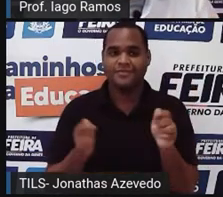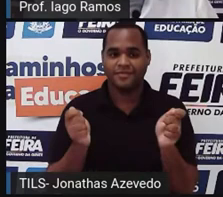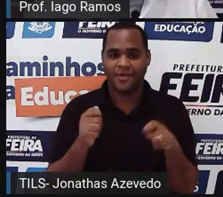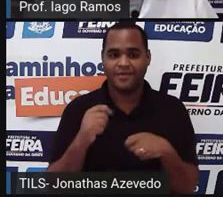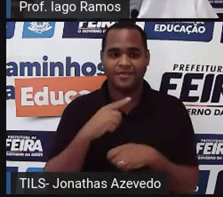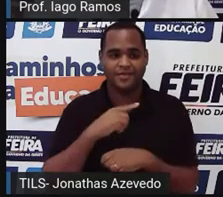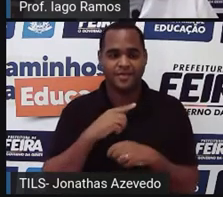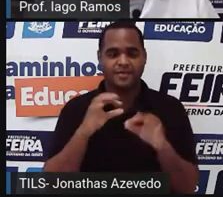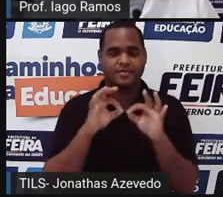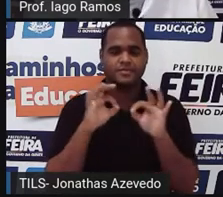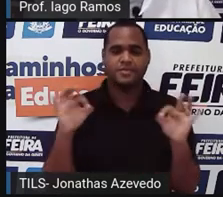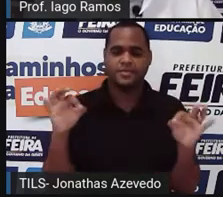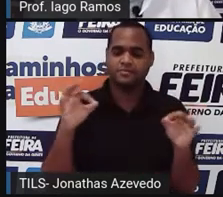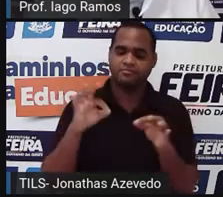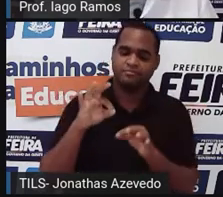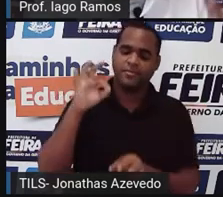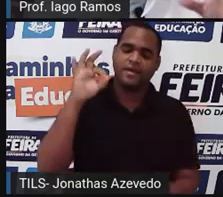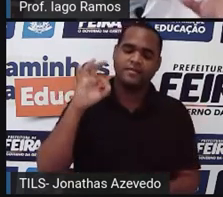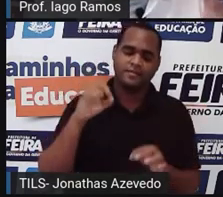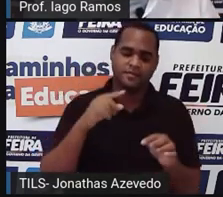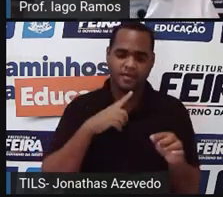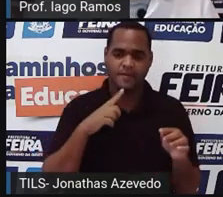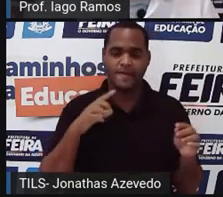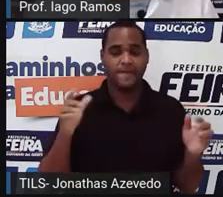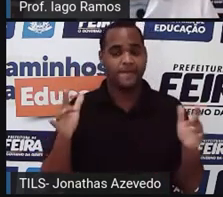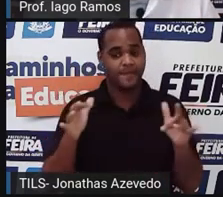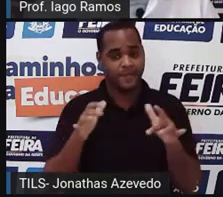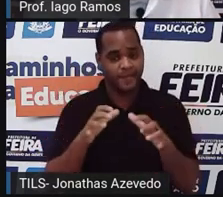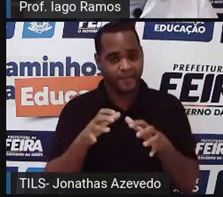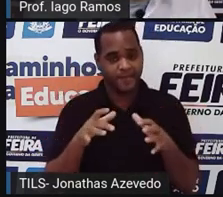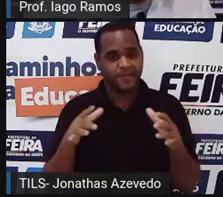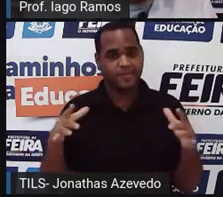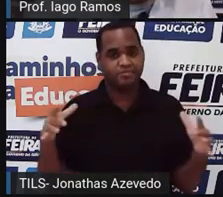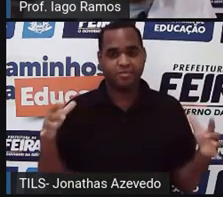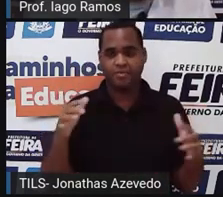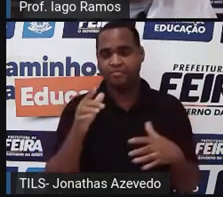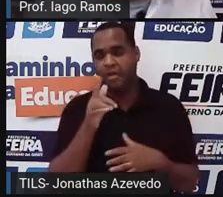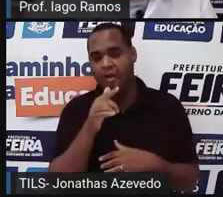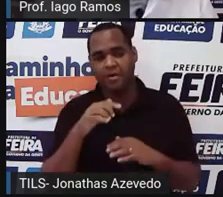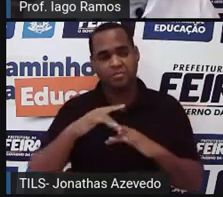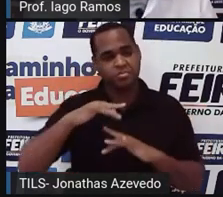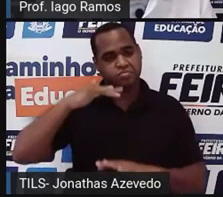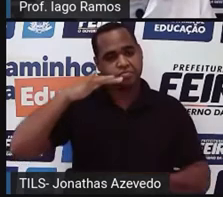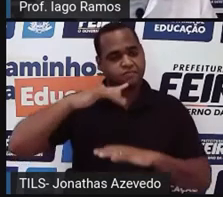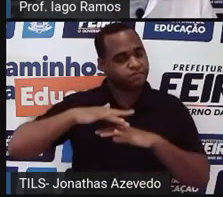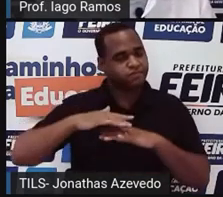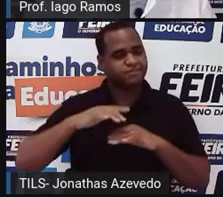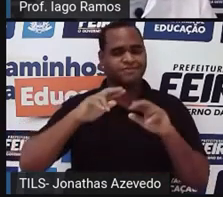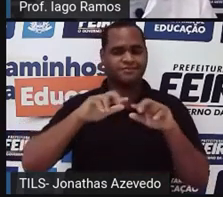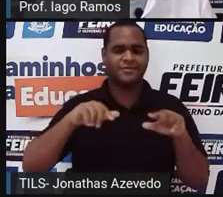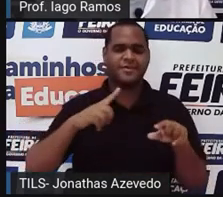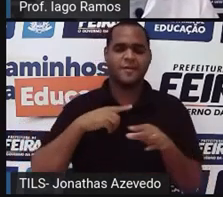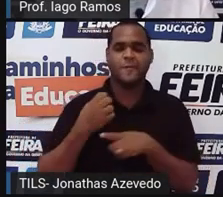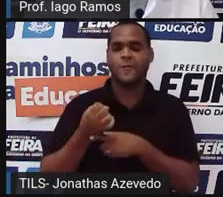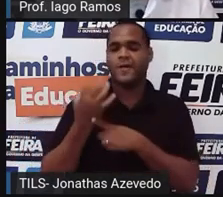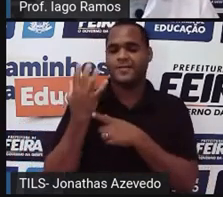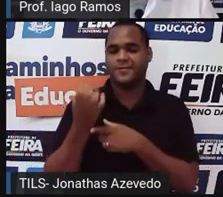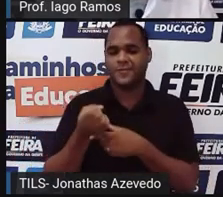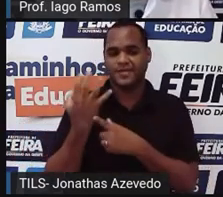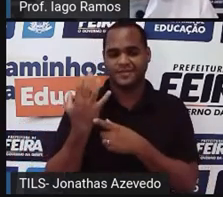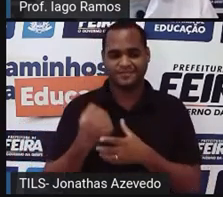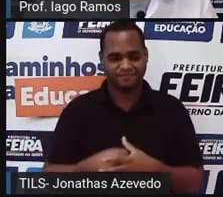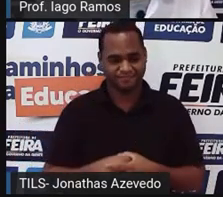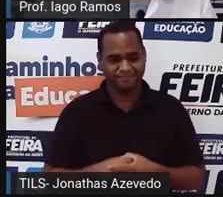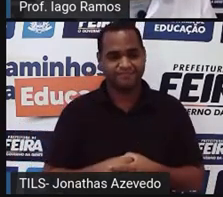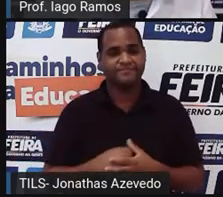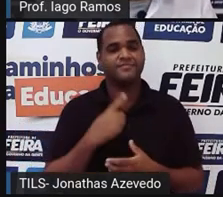medidas, tá? E podem indicar quantidades. E aí a gente vai entender os detalhes